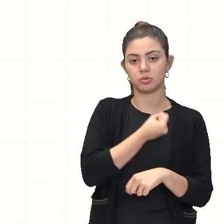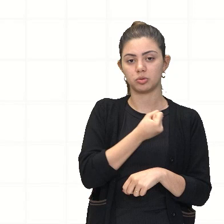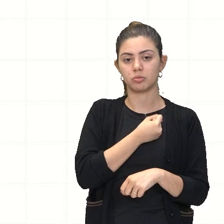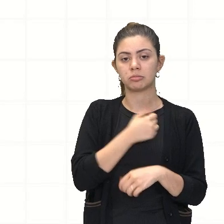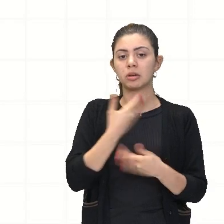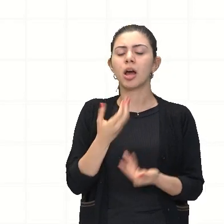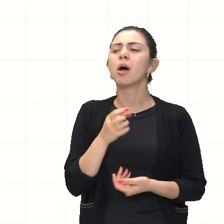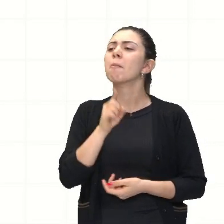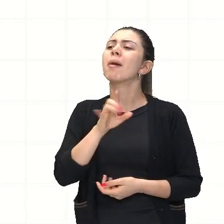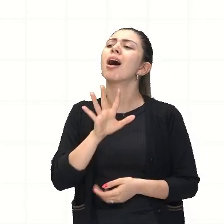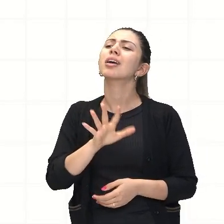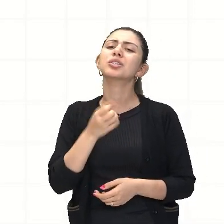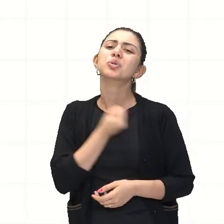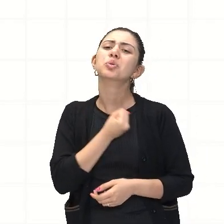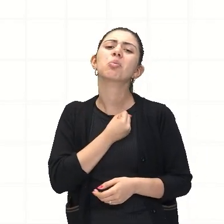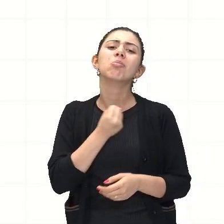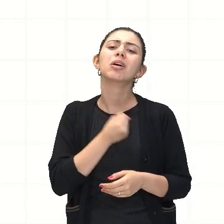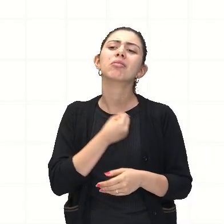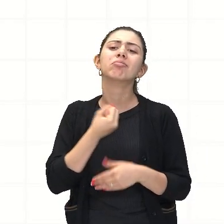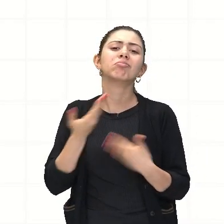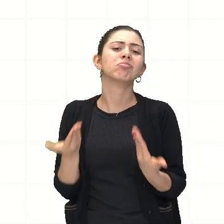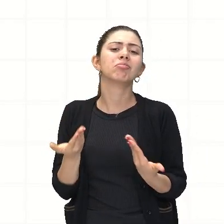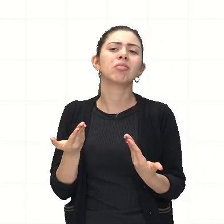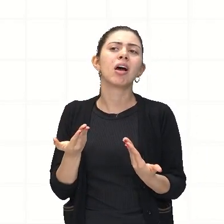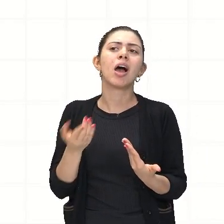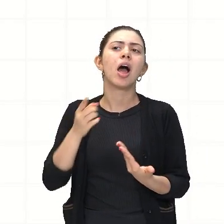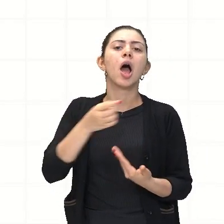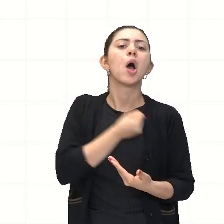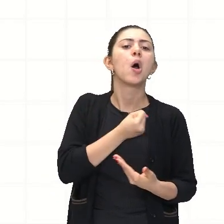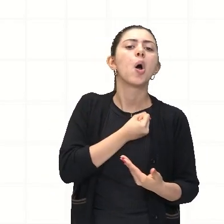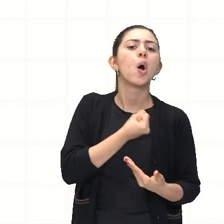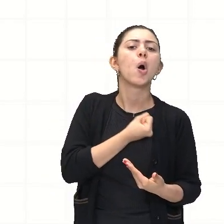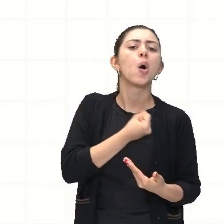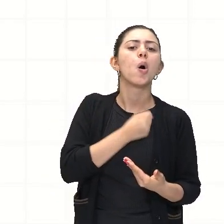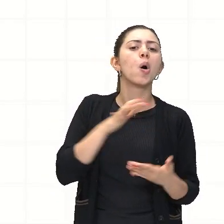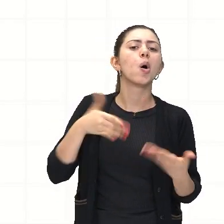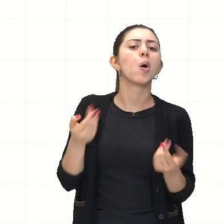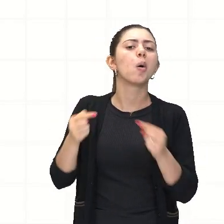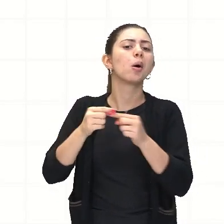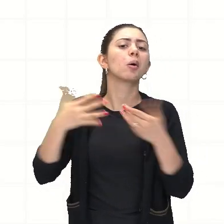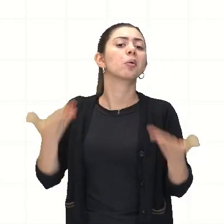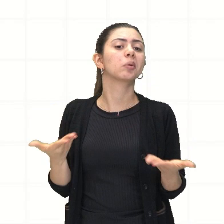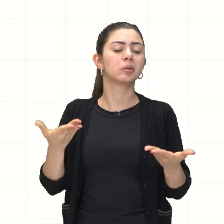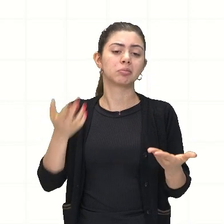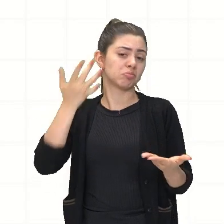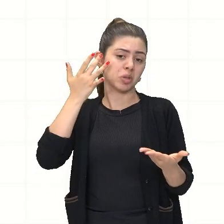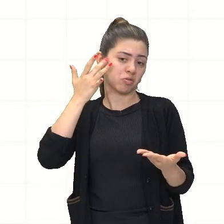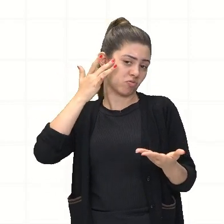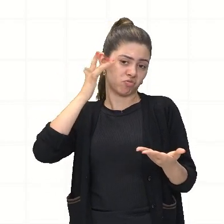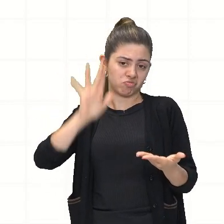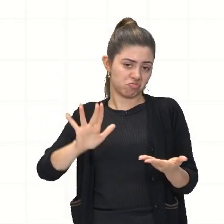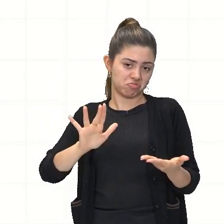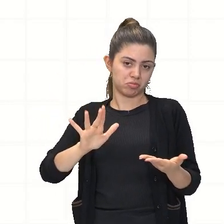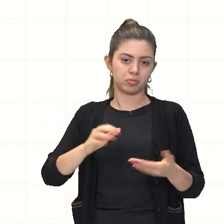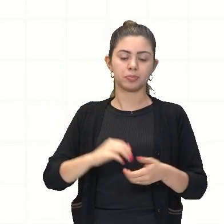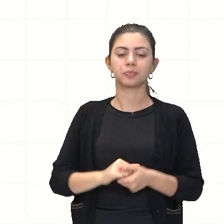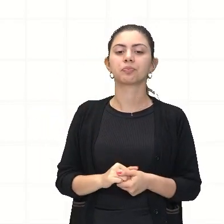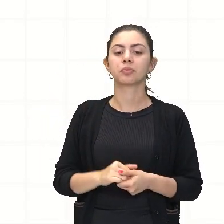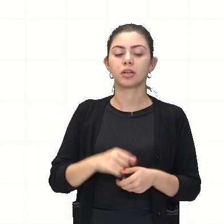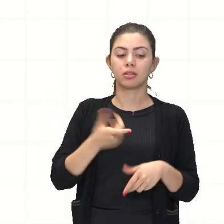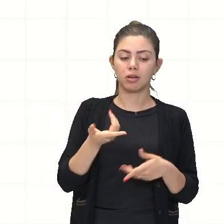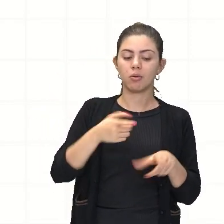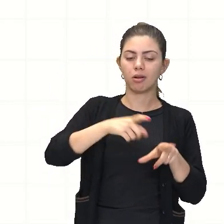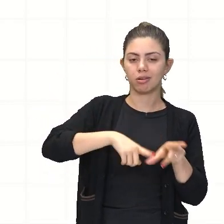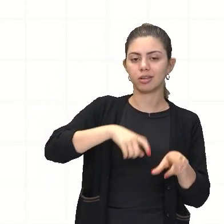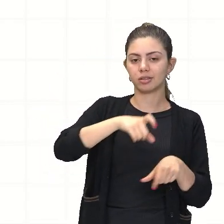desconheço. O é que eu desconheço? Esse número, então, 3x mais, sinal de mais, a